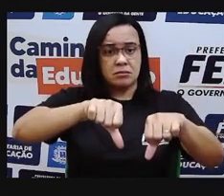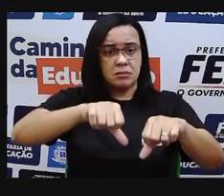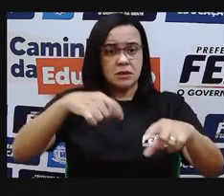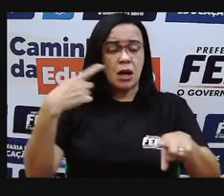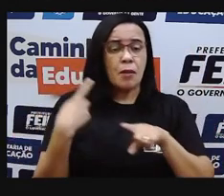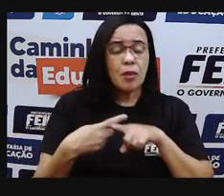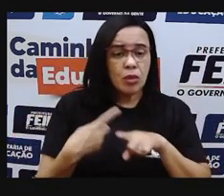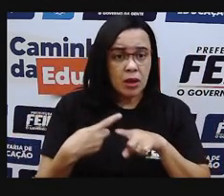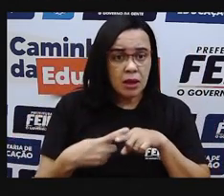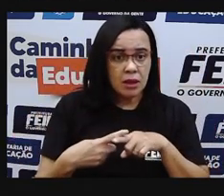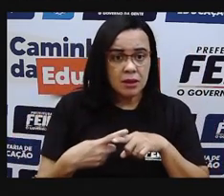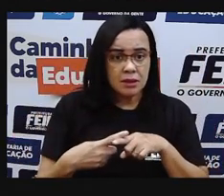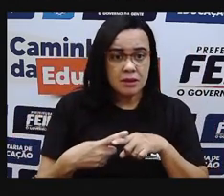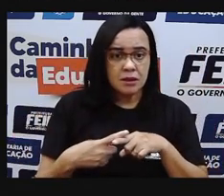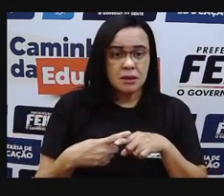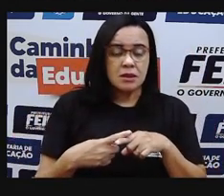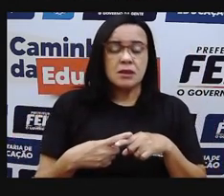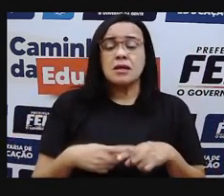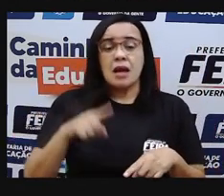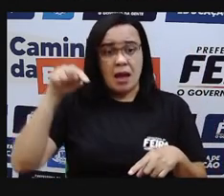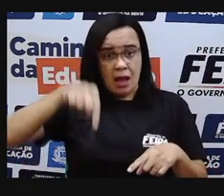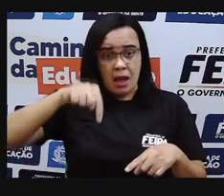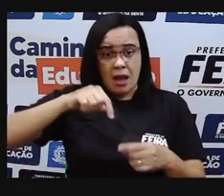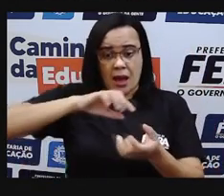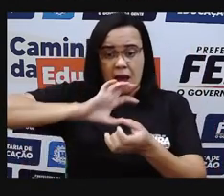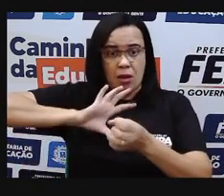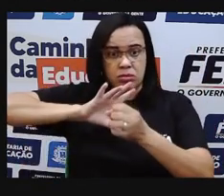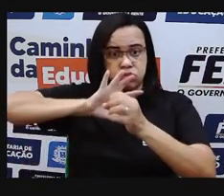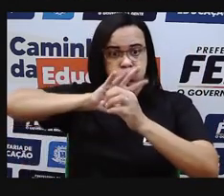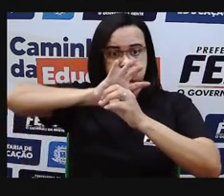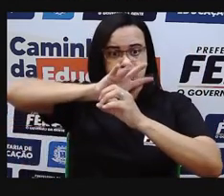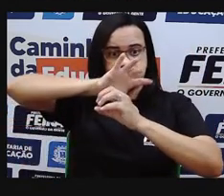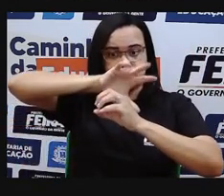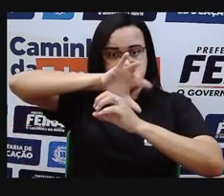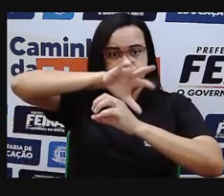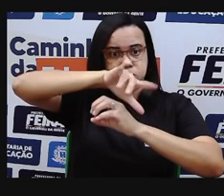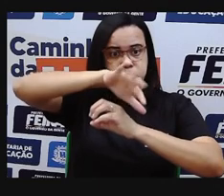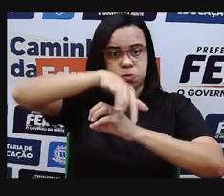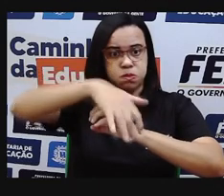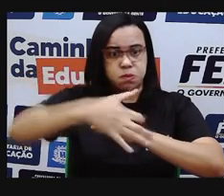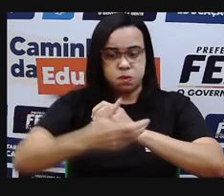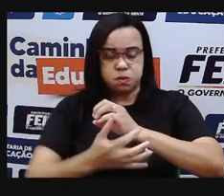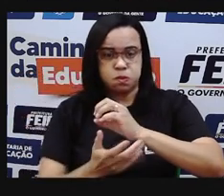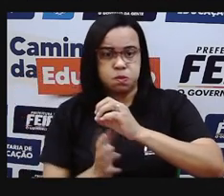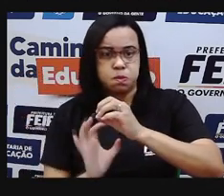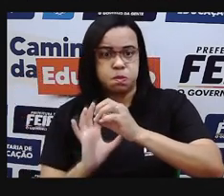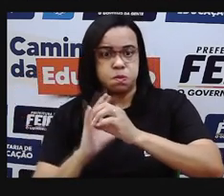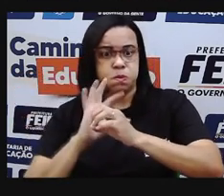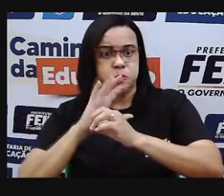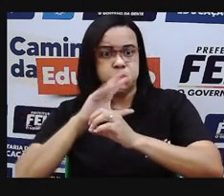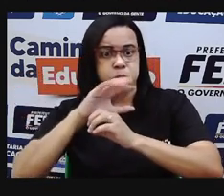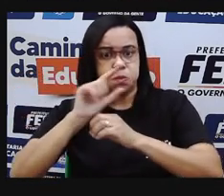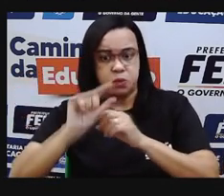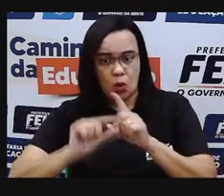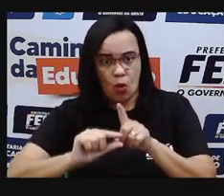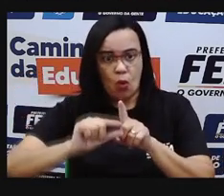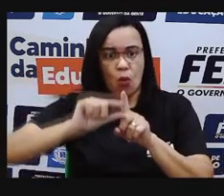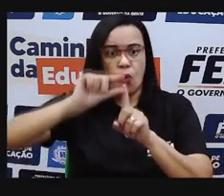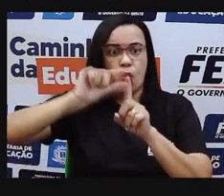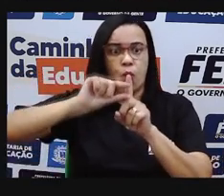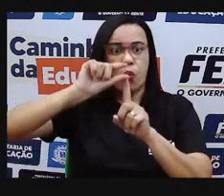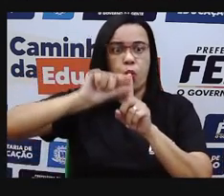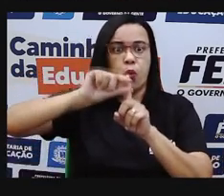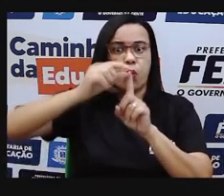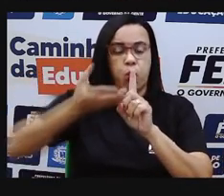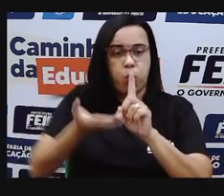do calor, né, nas nossas camadas atmosféricas, ela tem aumentado. Isso tem gerado um